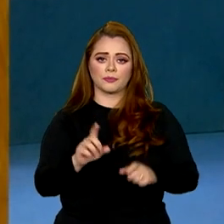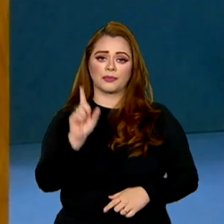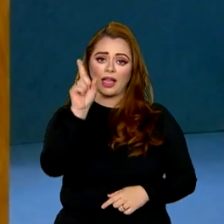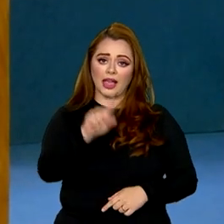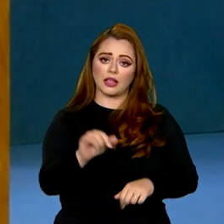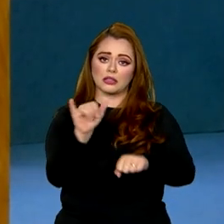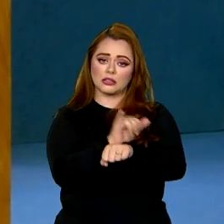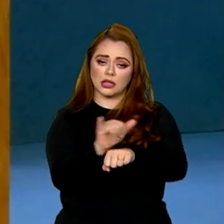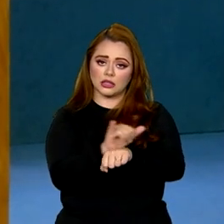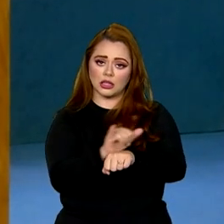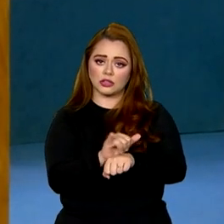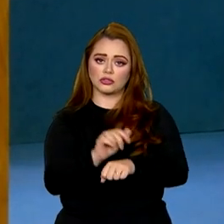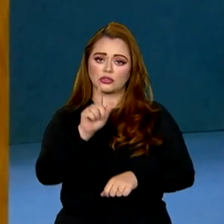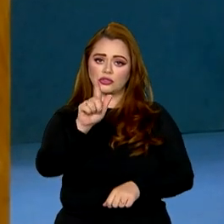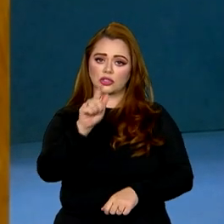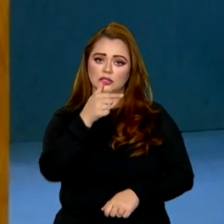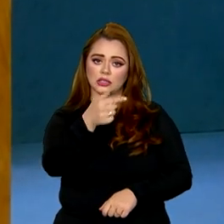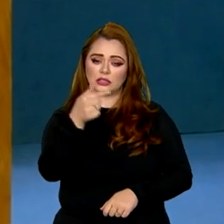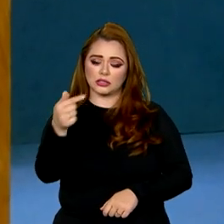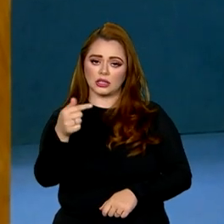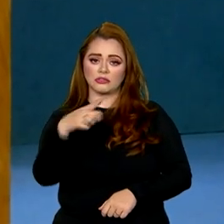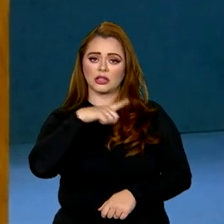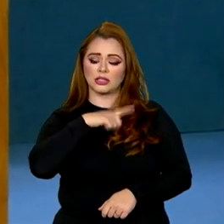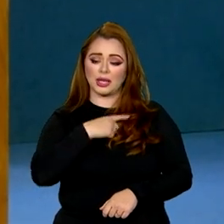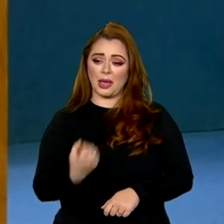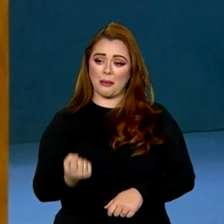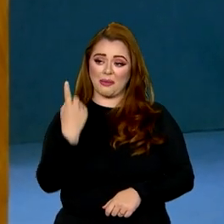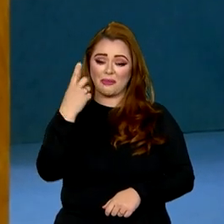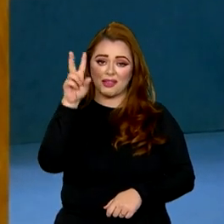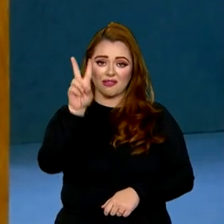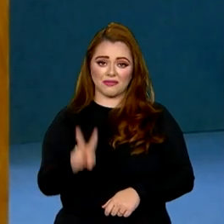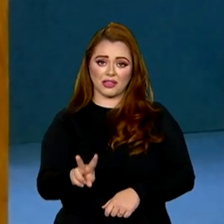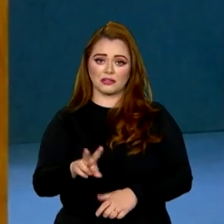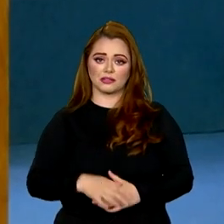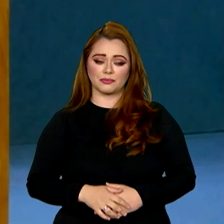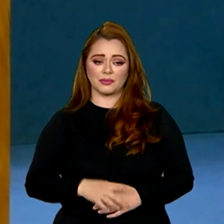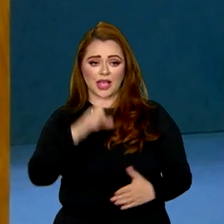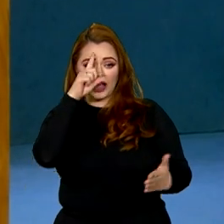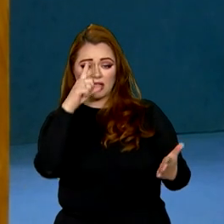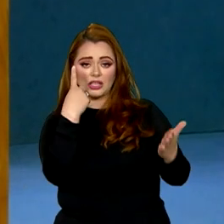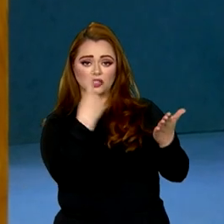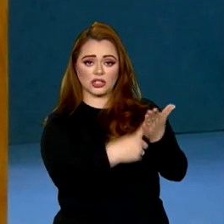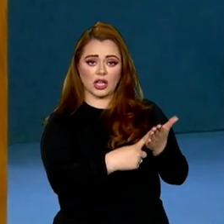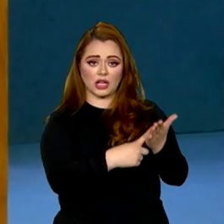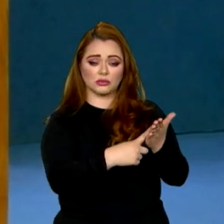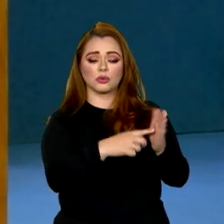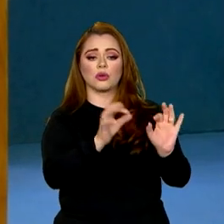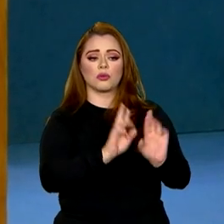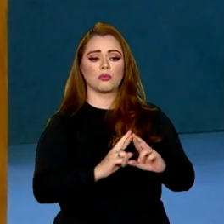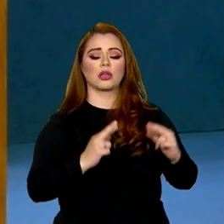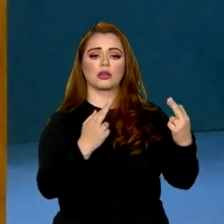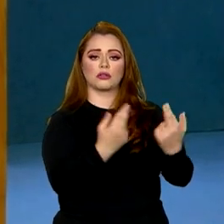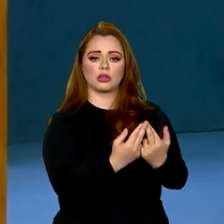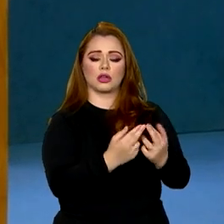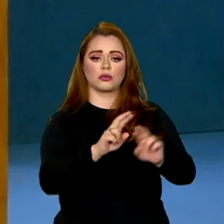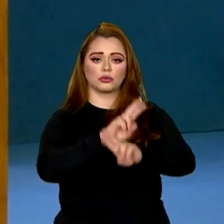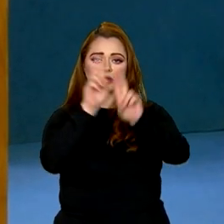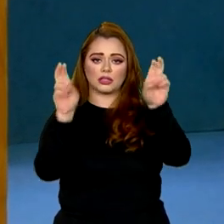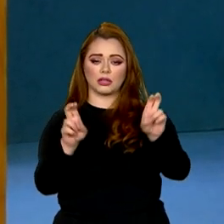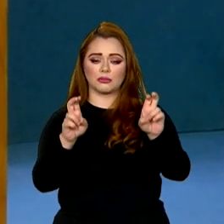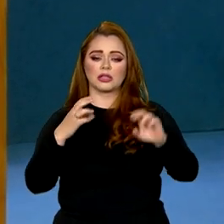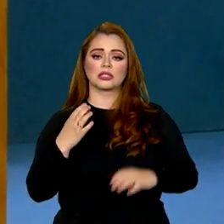que o G77 tenha, pela primeira vez, dedicado uma cúpula ao tema da ciência,